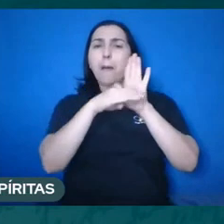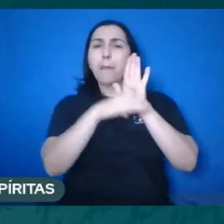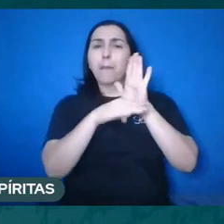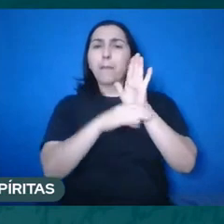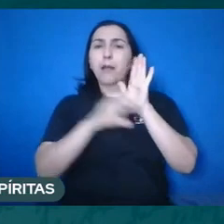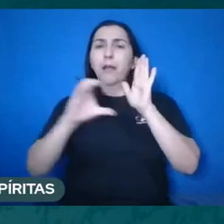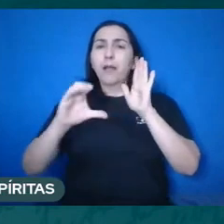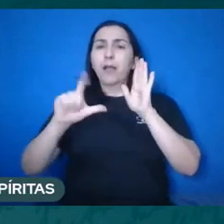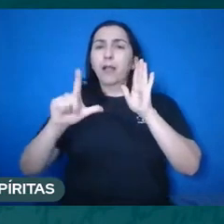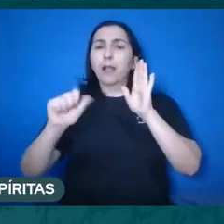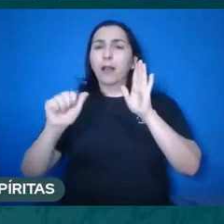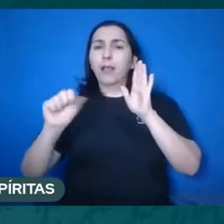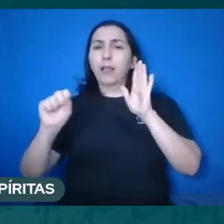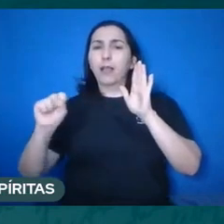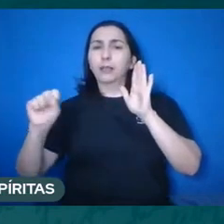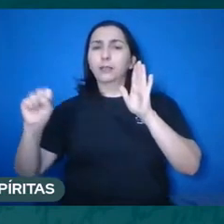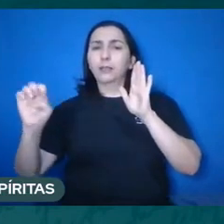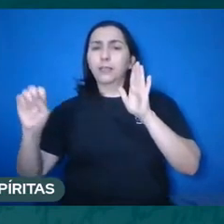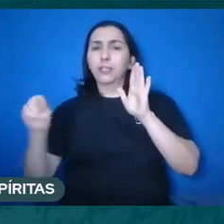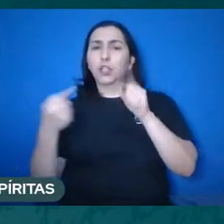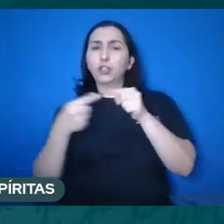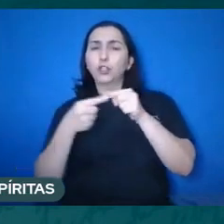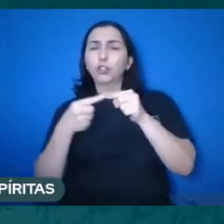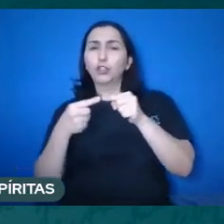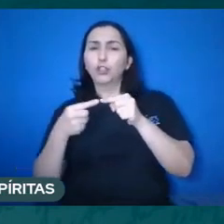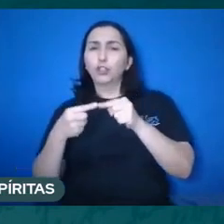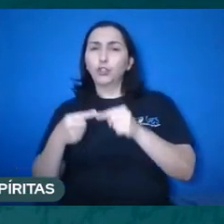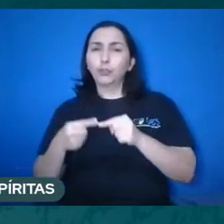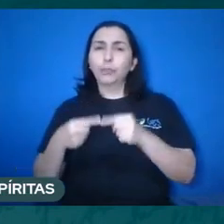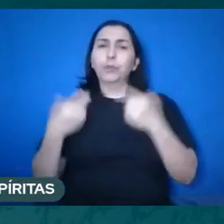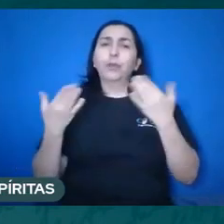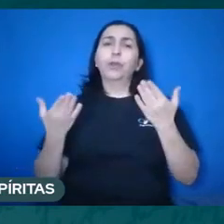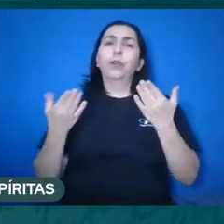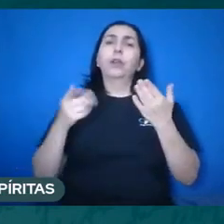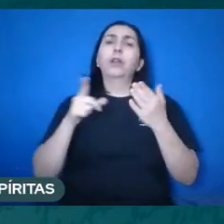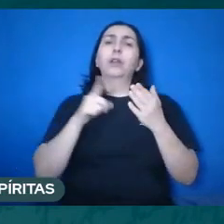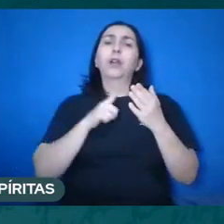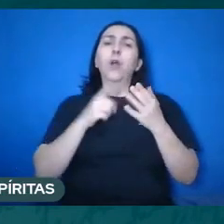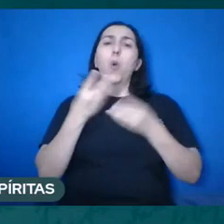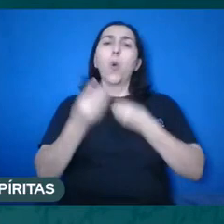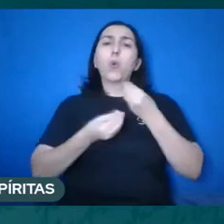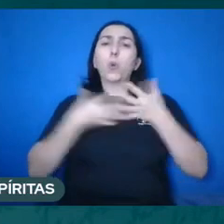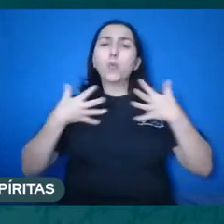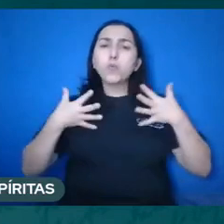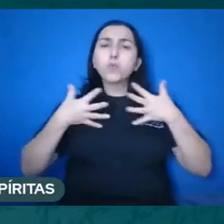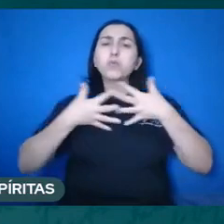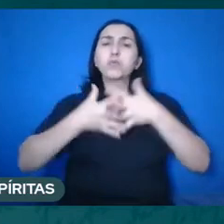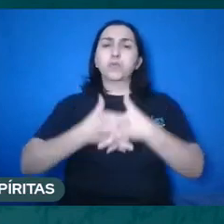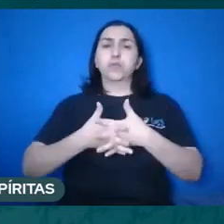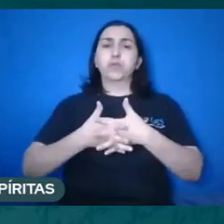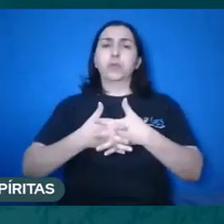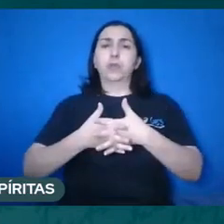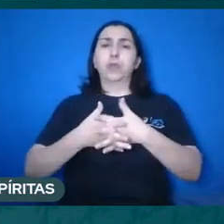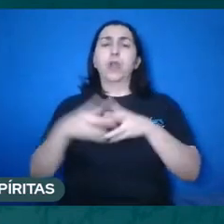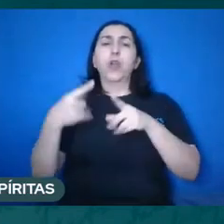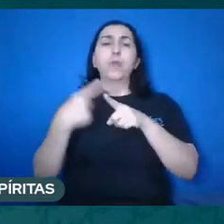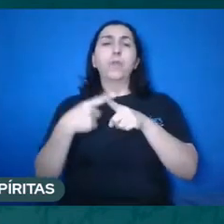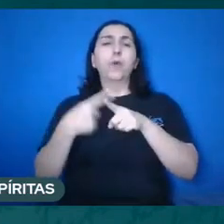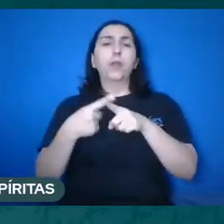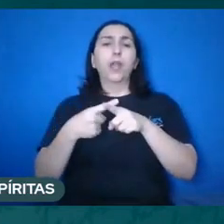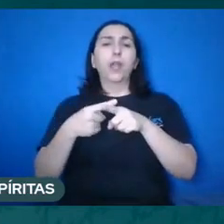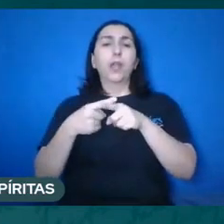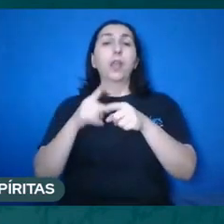na 102, ele vai trazer essa ideia das confusões que se fazem por fato de serem